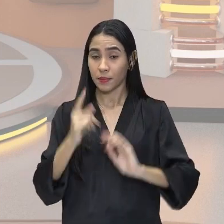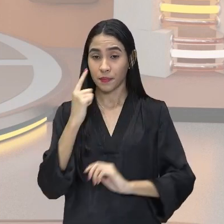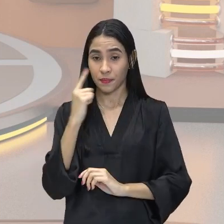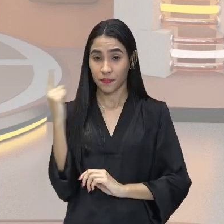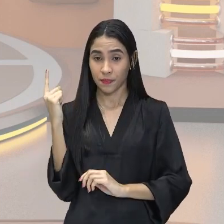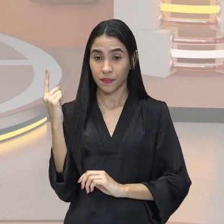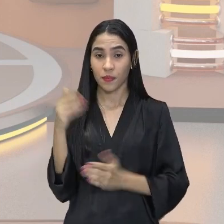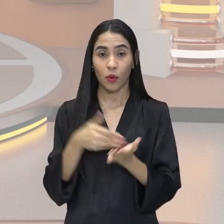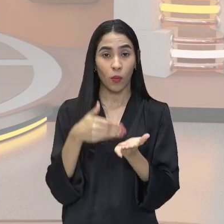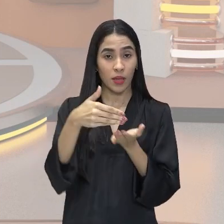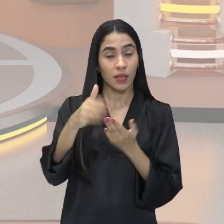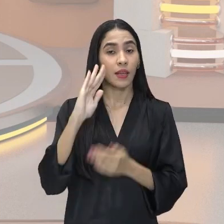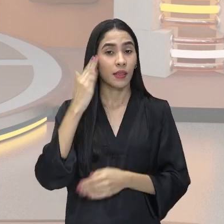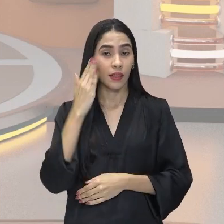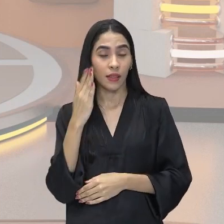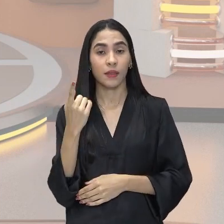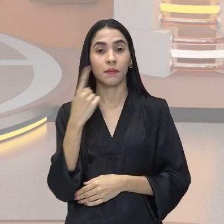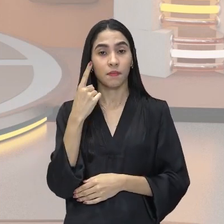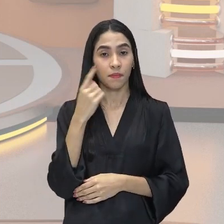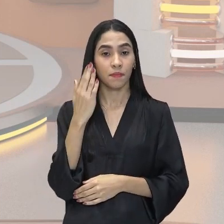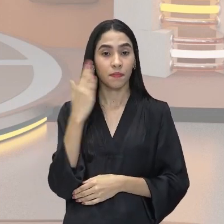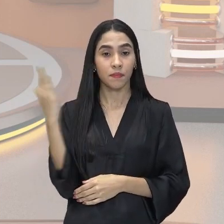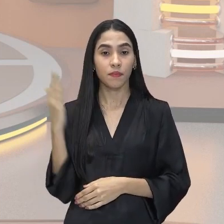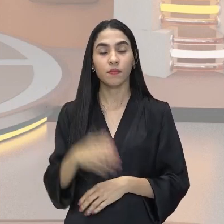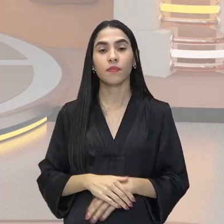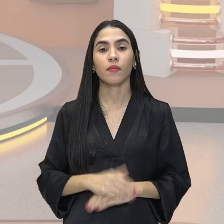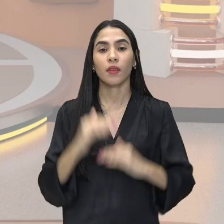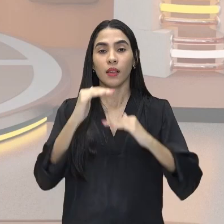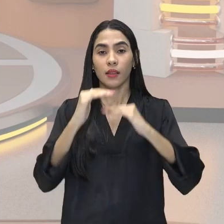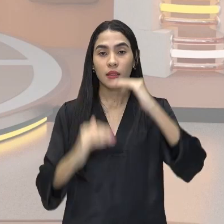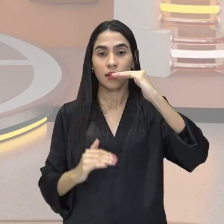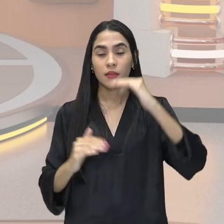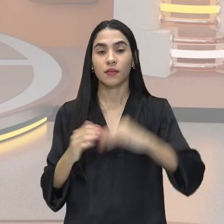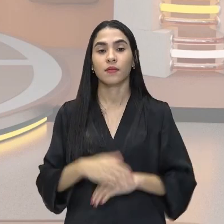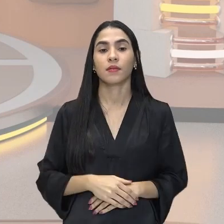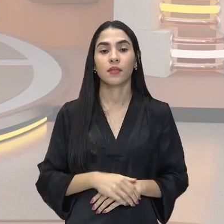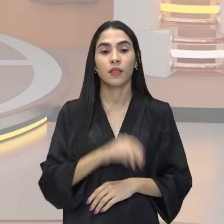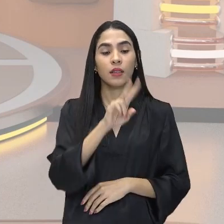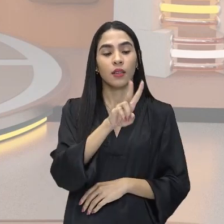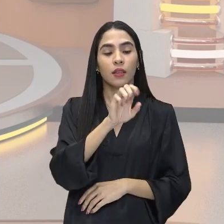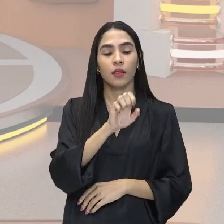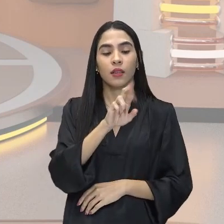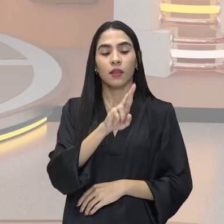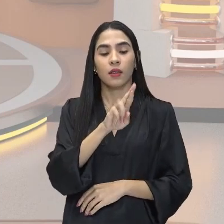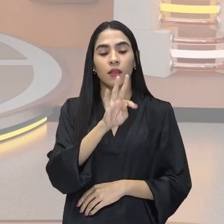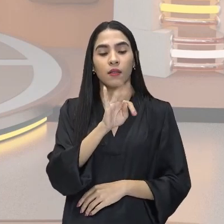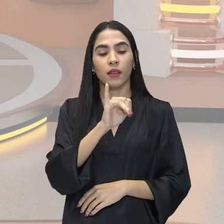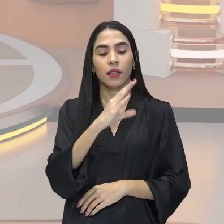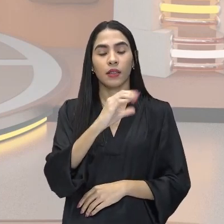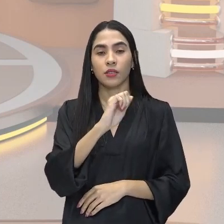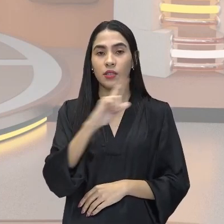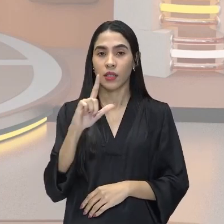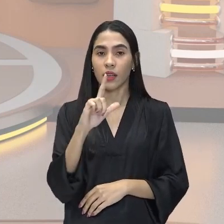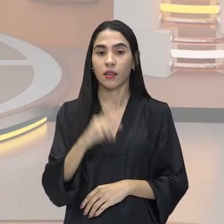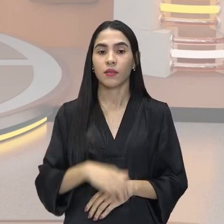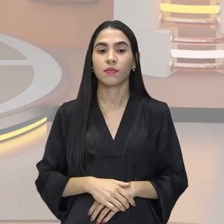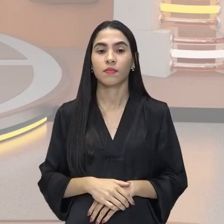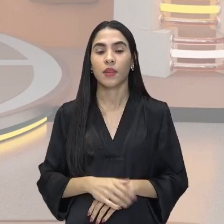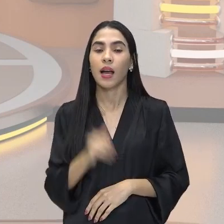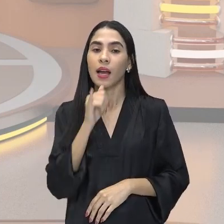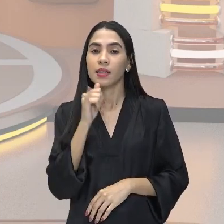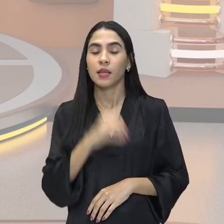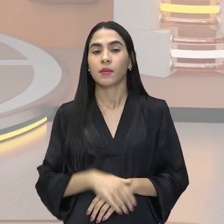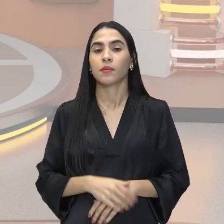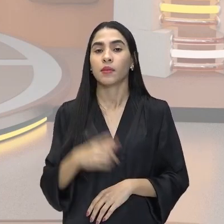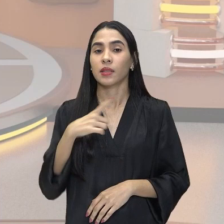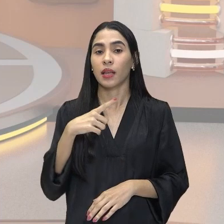esse entendimento, vamos ver aí a desigualdade vertical. São aquelas que são baseadas no